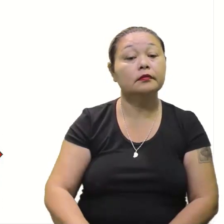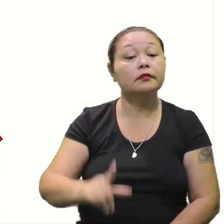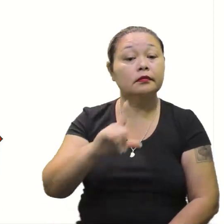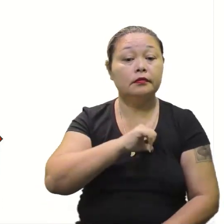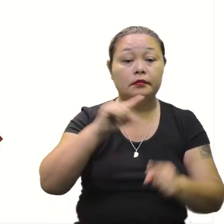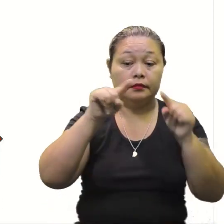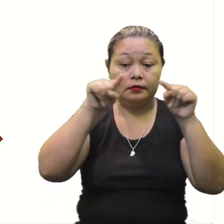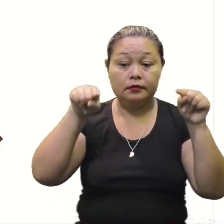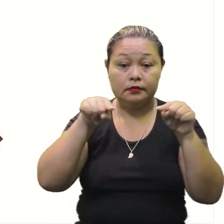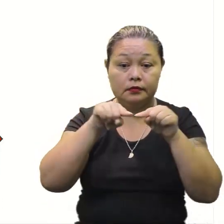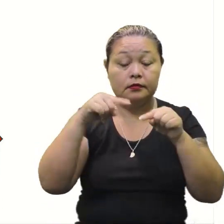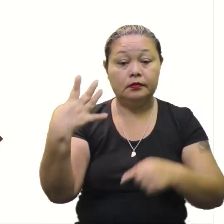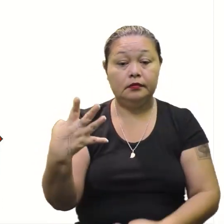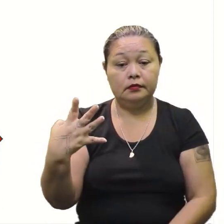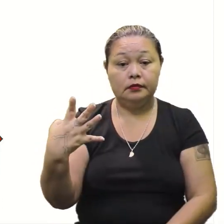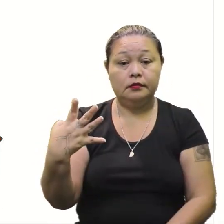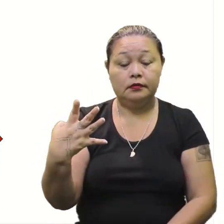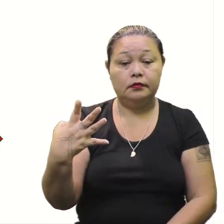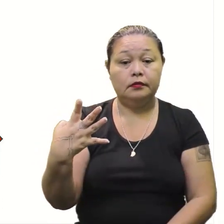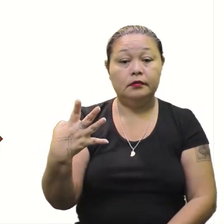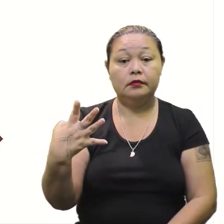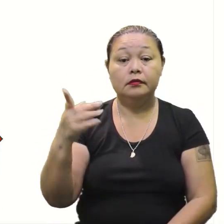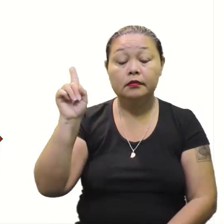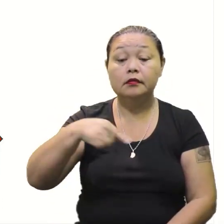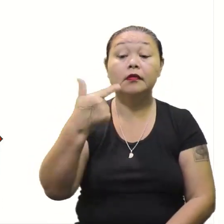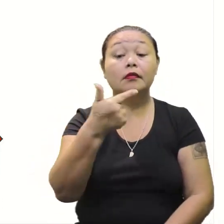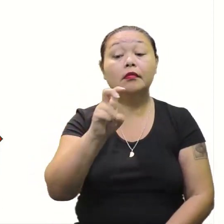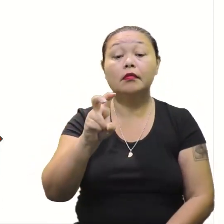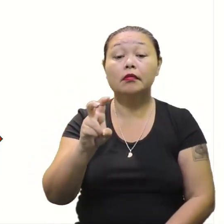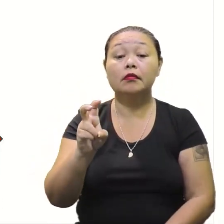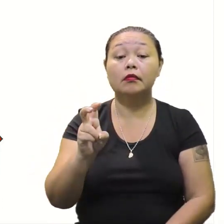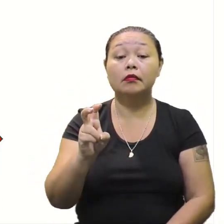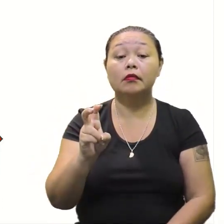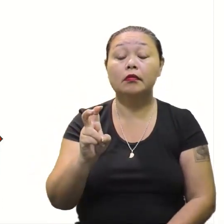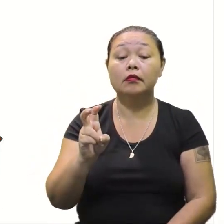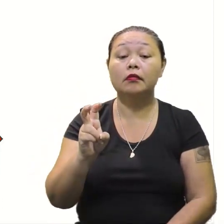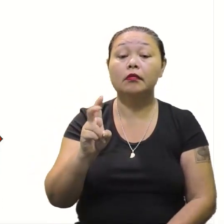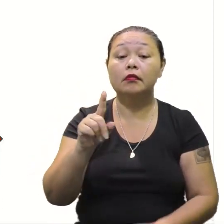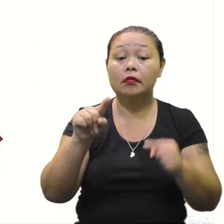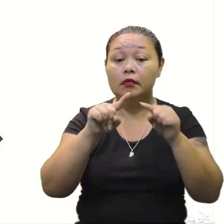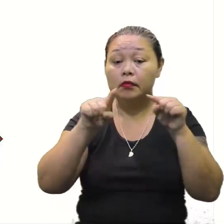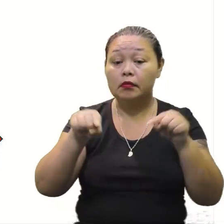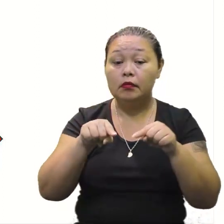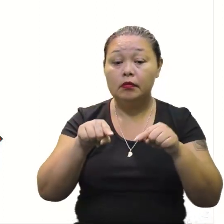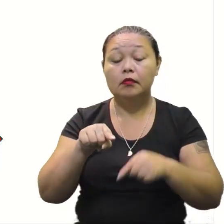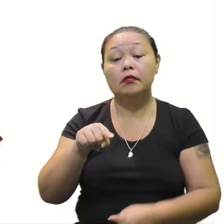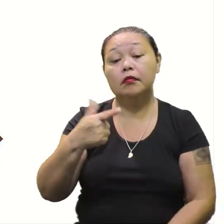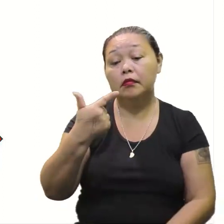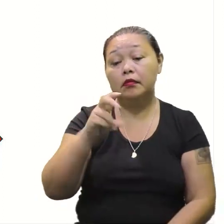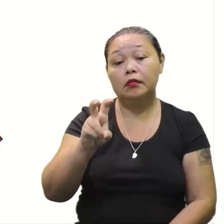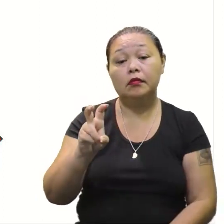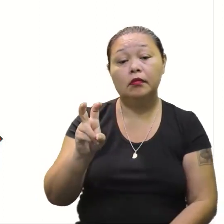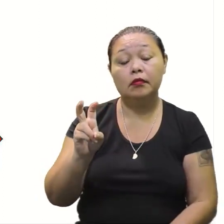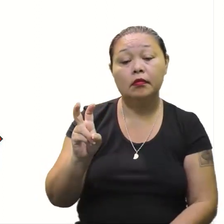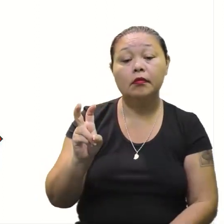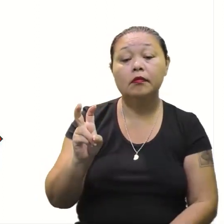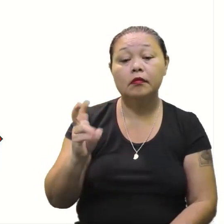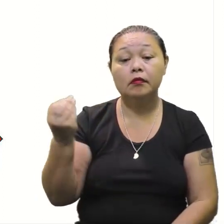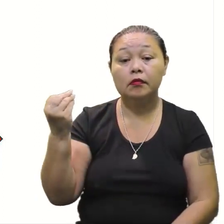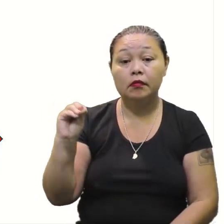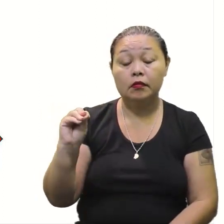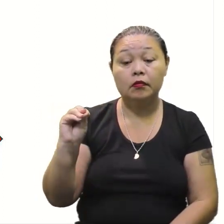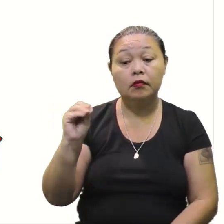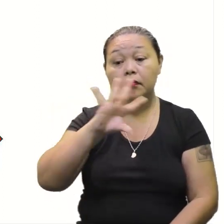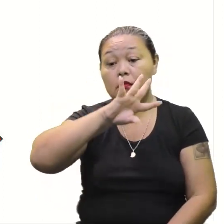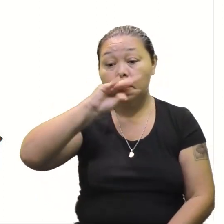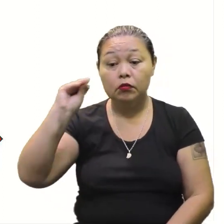O delta foi 4. 4 não. O delta foi 25, né? Desculpa aqui, ó. O delta está certo aqui na substituição. É É 25, tá? É que às